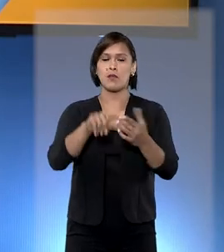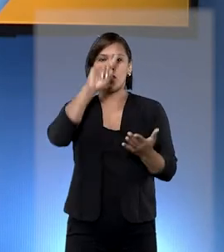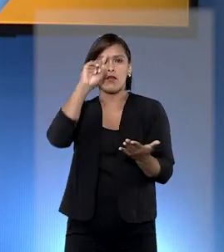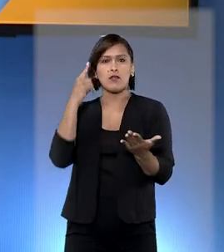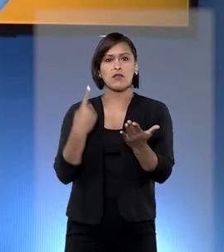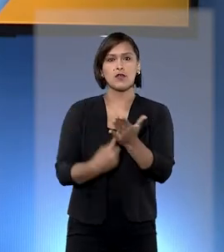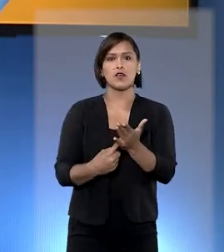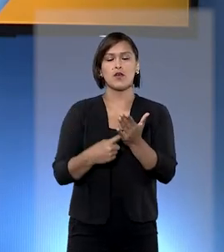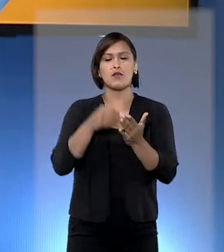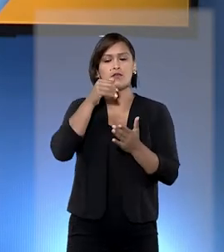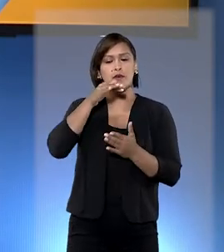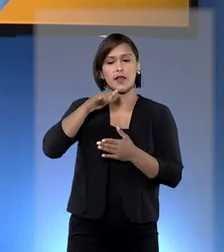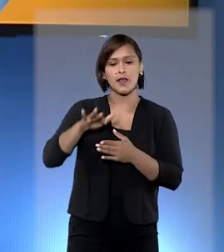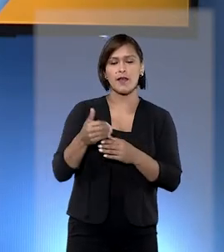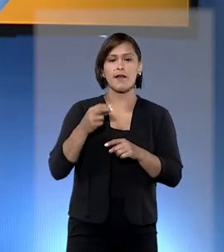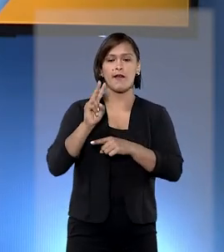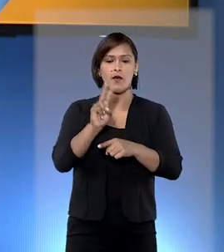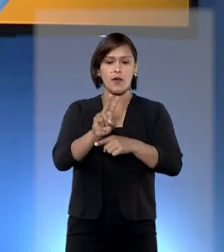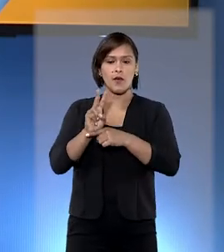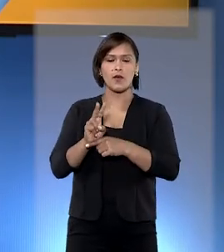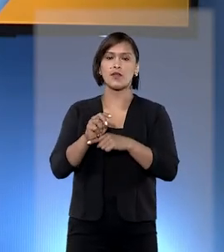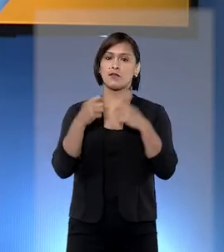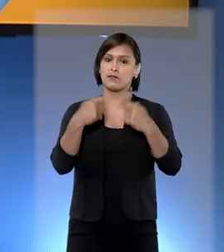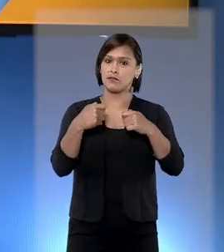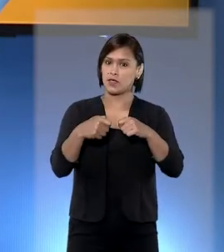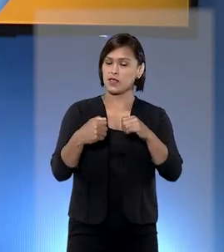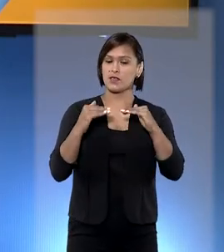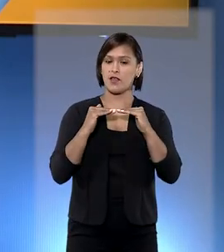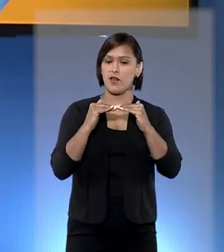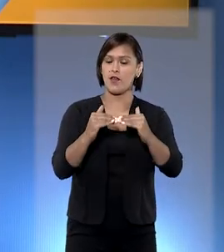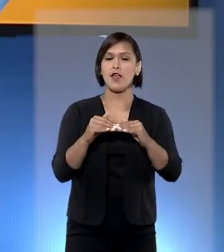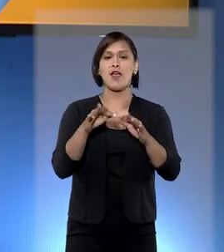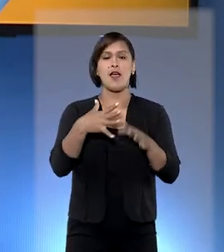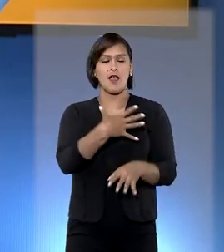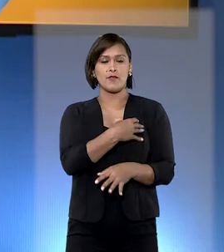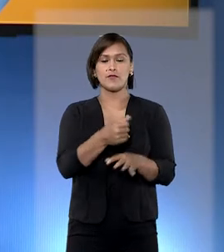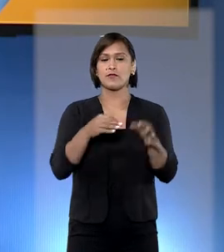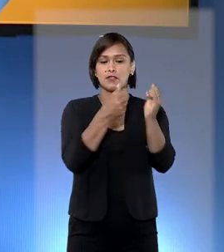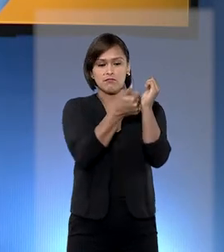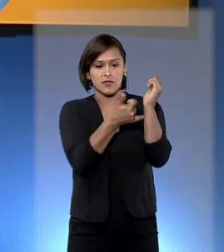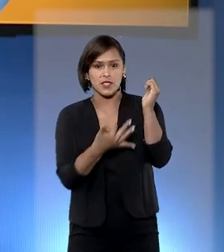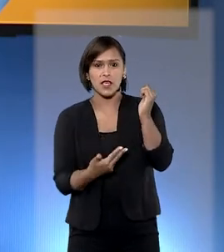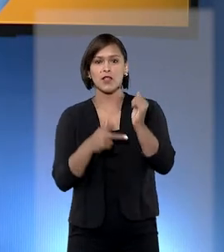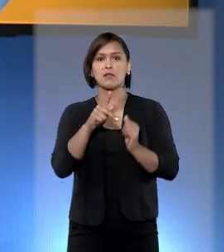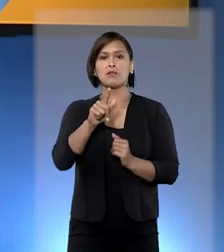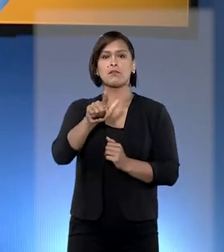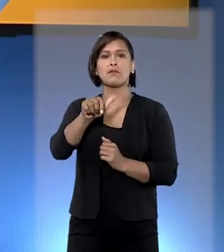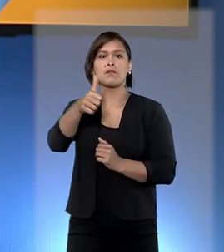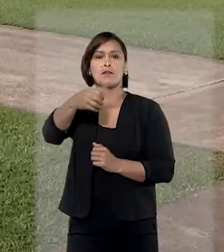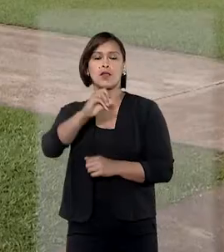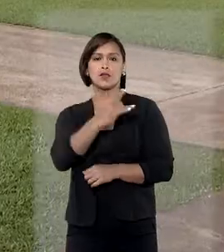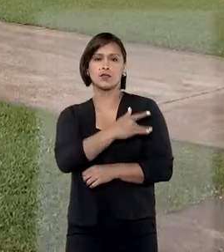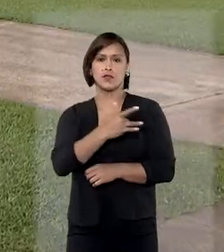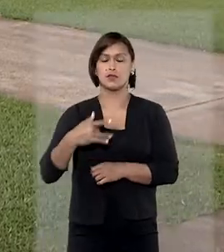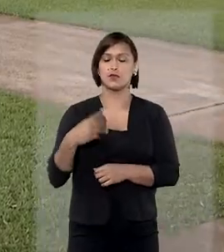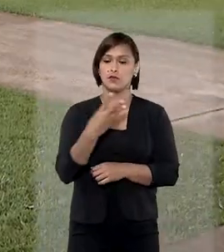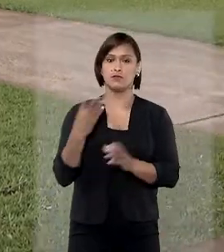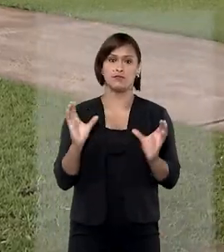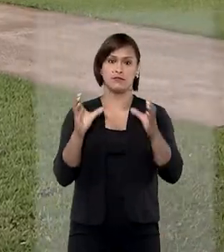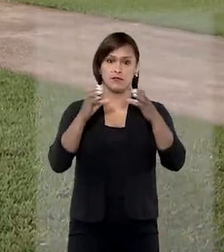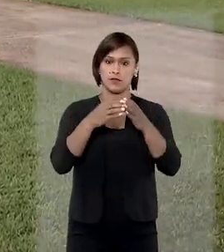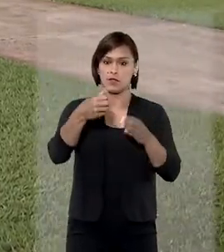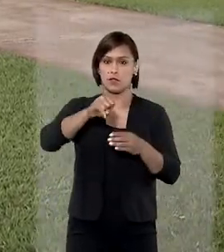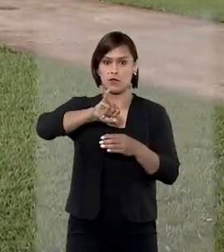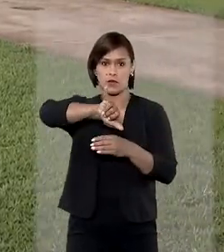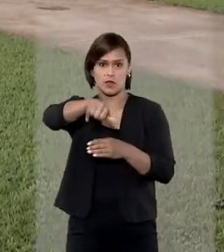definiu que criança sob guarda deve ser equiparada a filho natural do titular em plano de saúde. A terceira